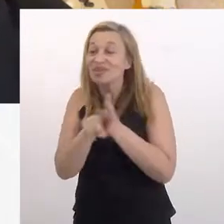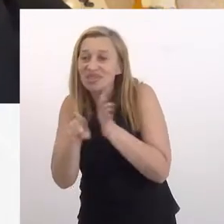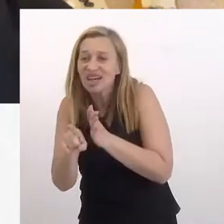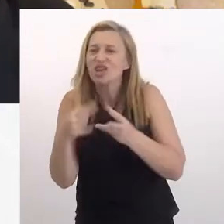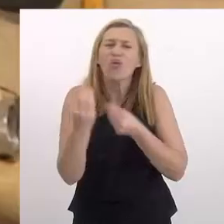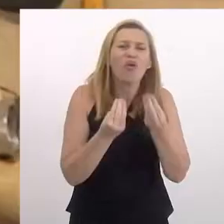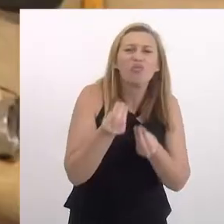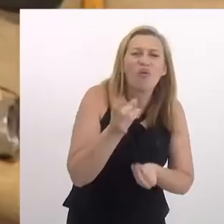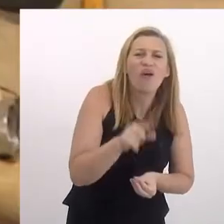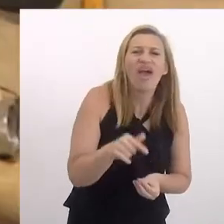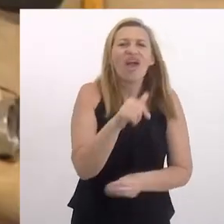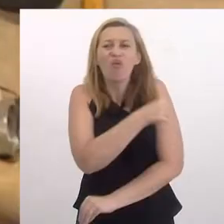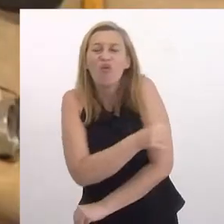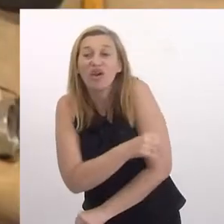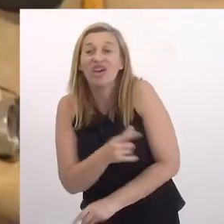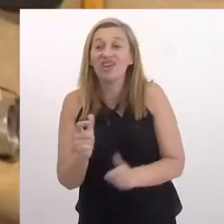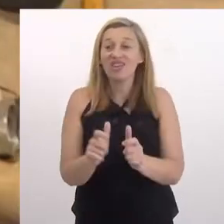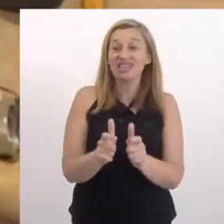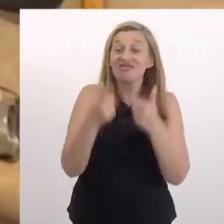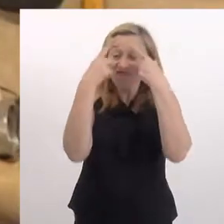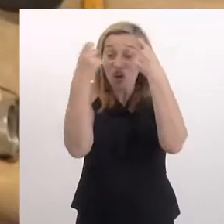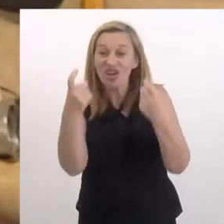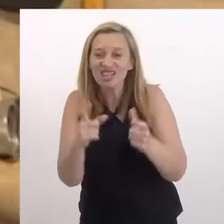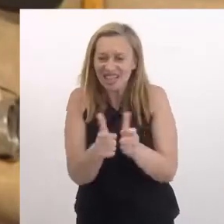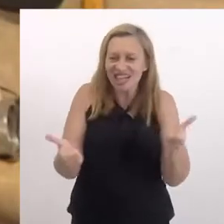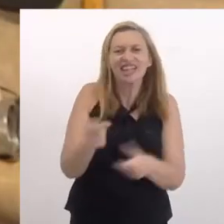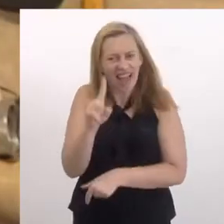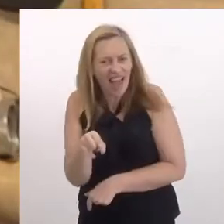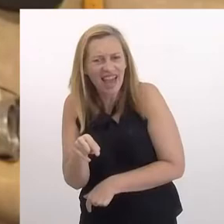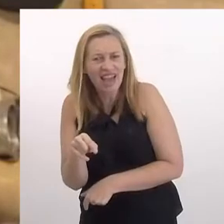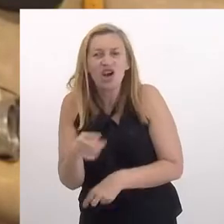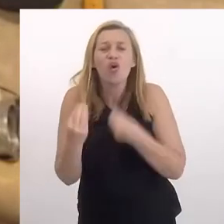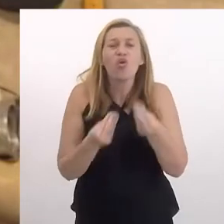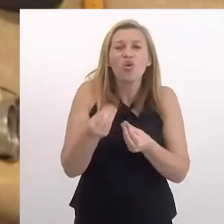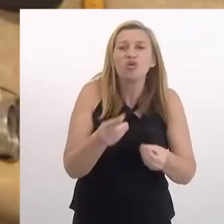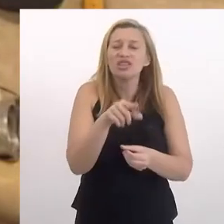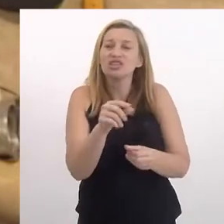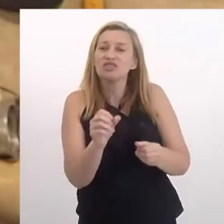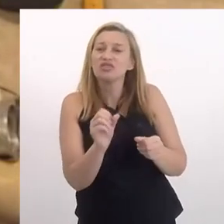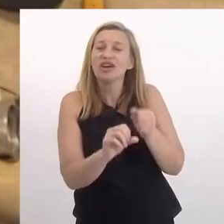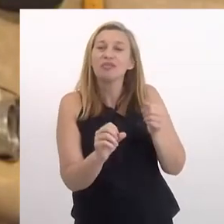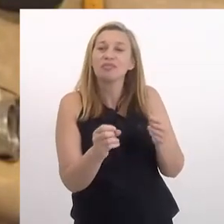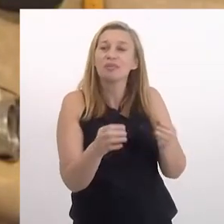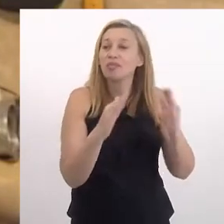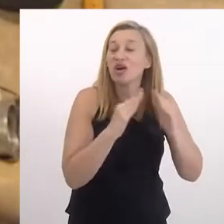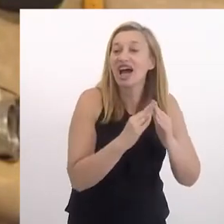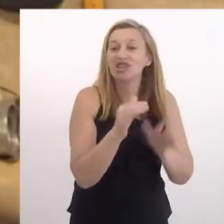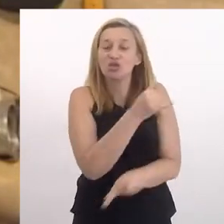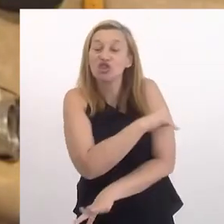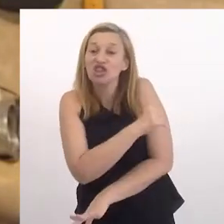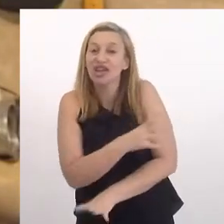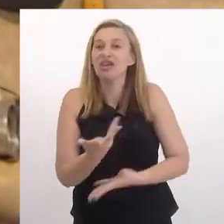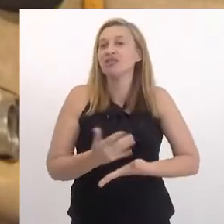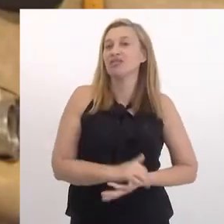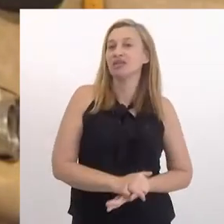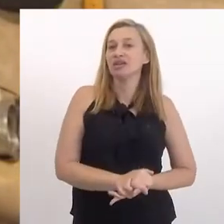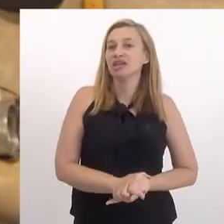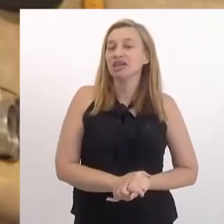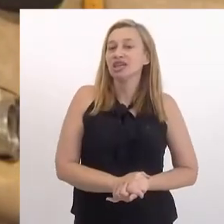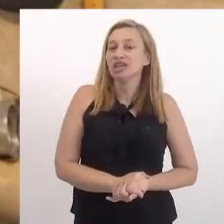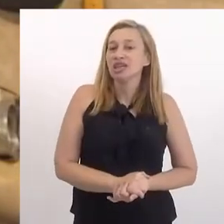perguntando, como é que é o Rio, essa grande violência mesmo? Como é que vocês fazem para morar no Rio de Janeiro e tal?